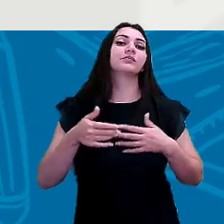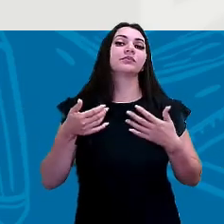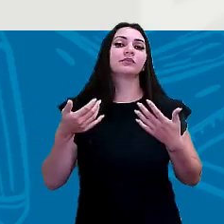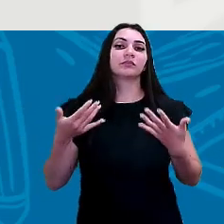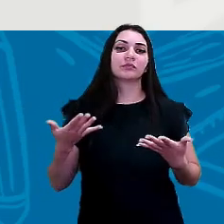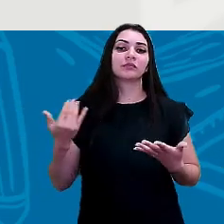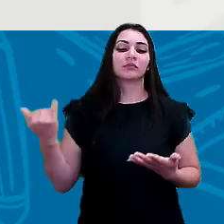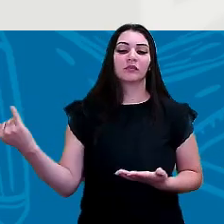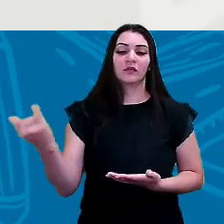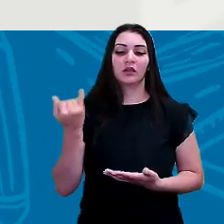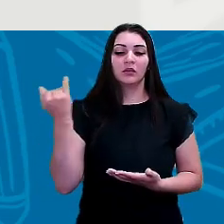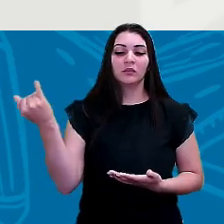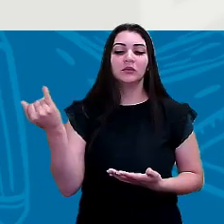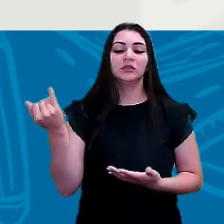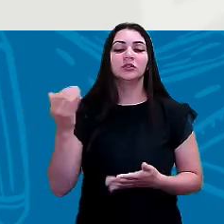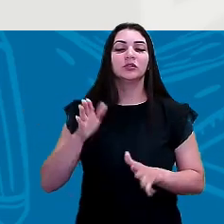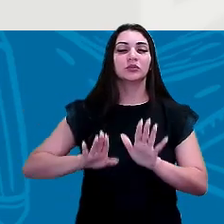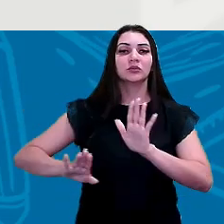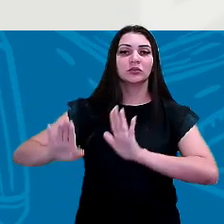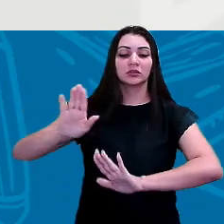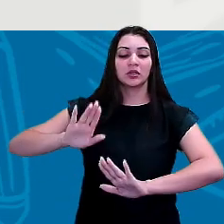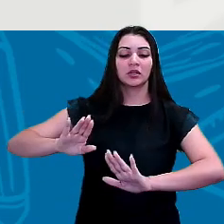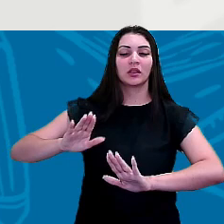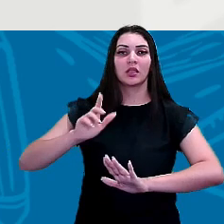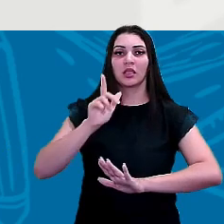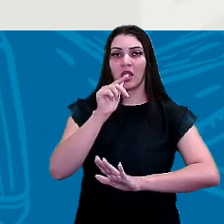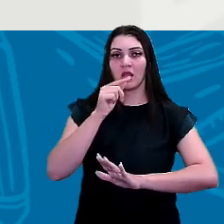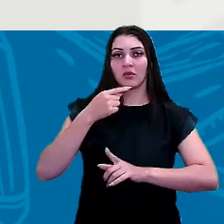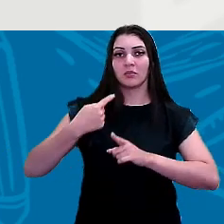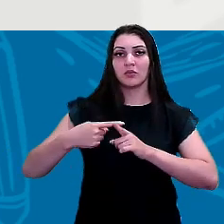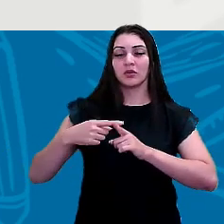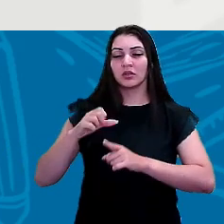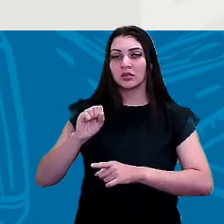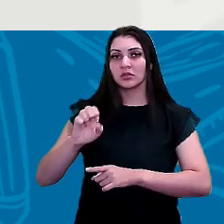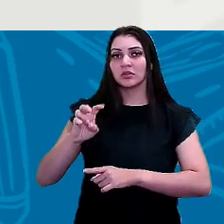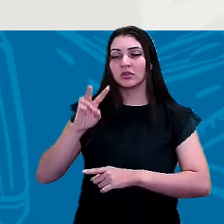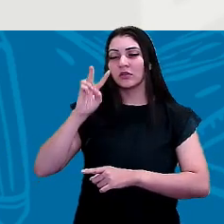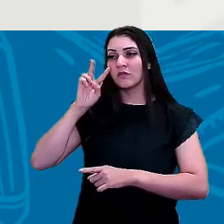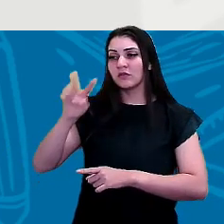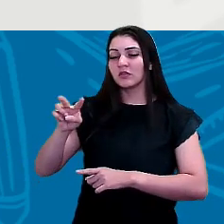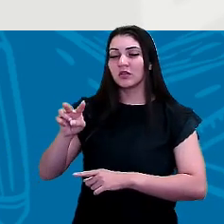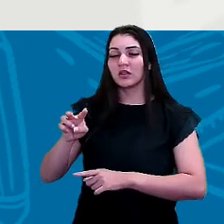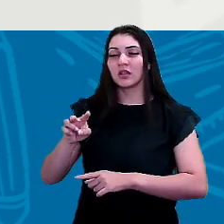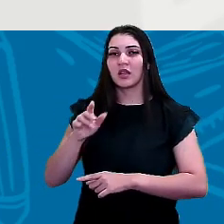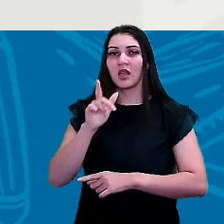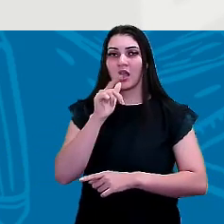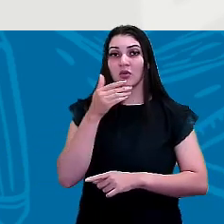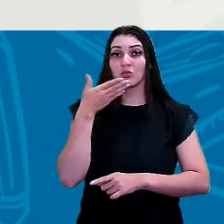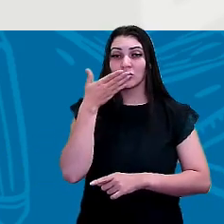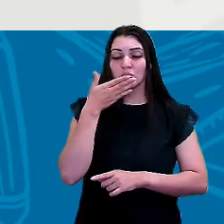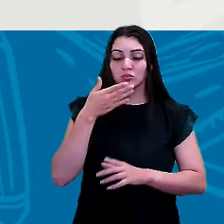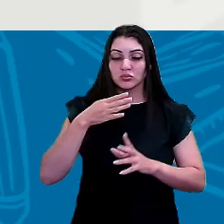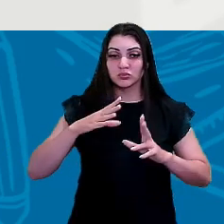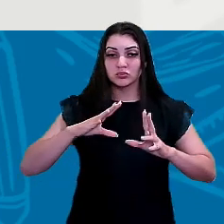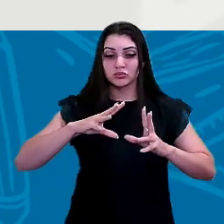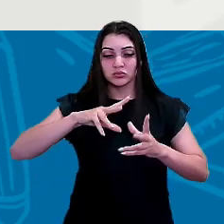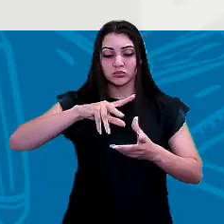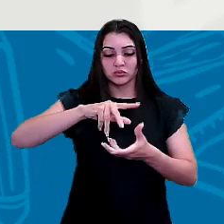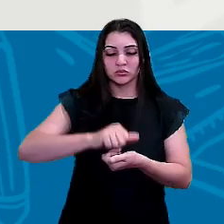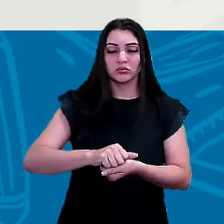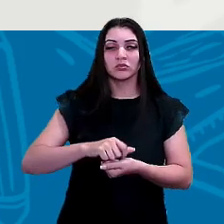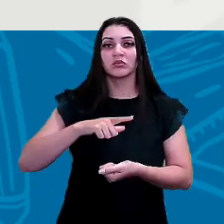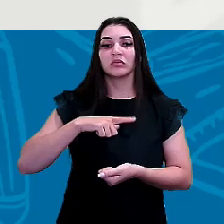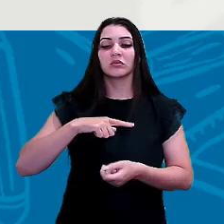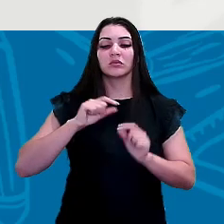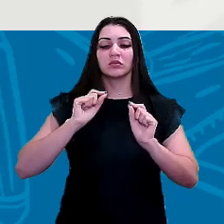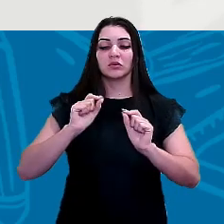é importante a gente cuidar da água por quê? porque se a gente observar aqui a disponibilidade de água doce no mundo né? nós temos aqui um